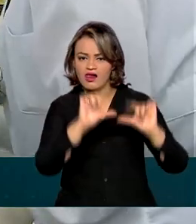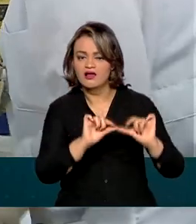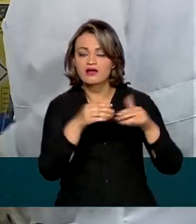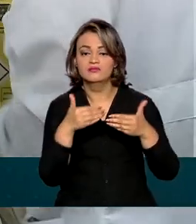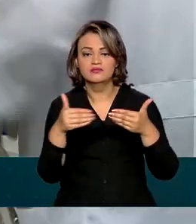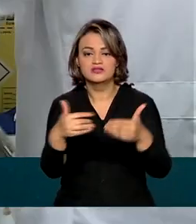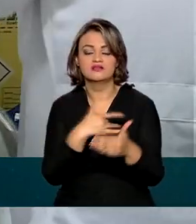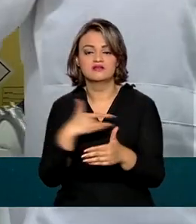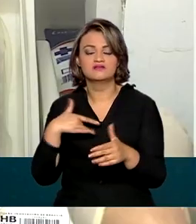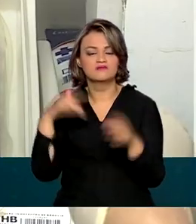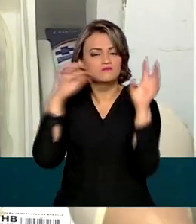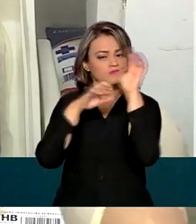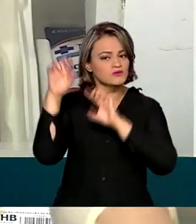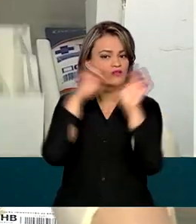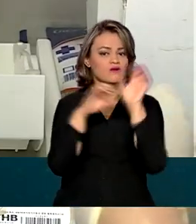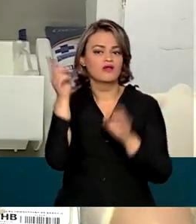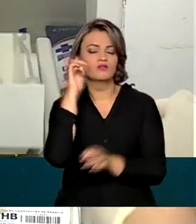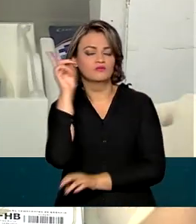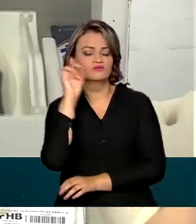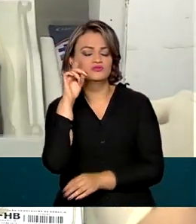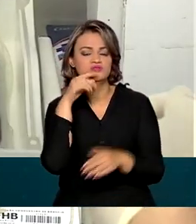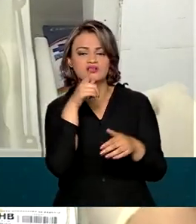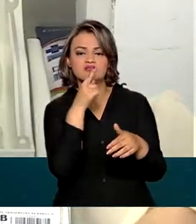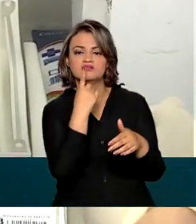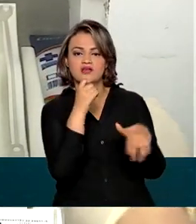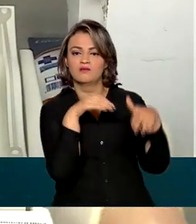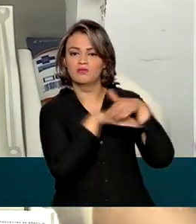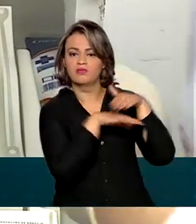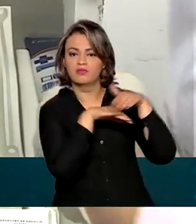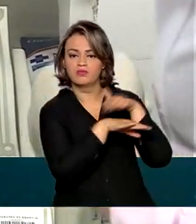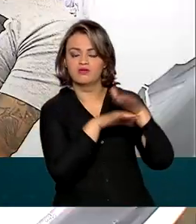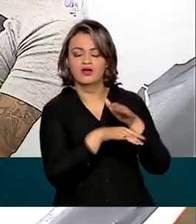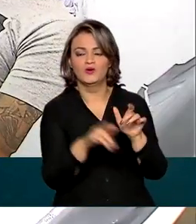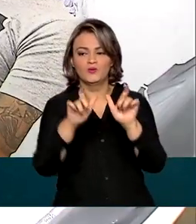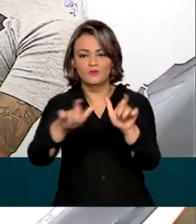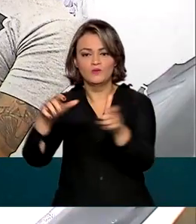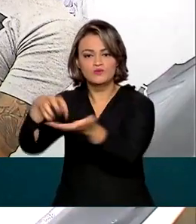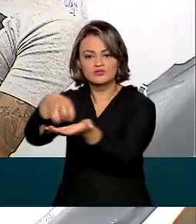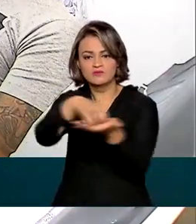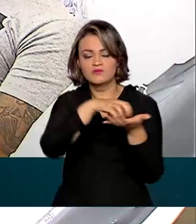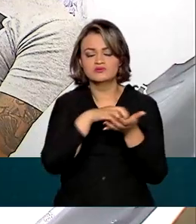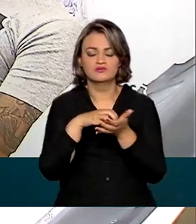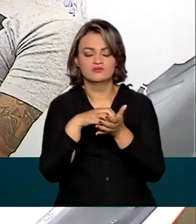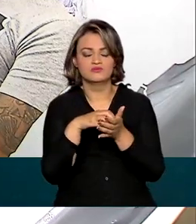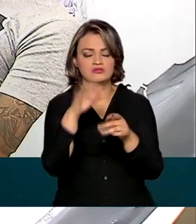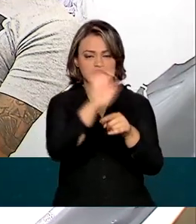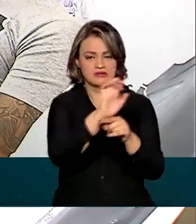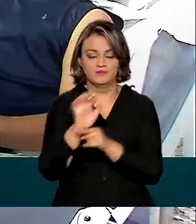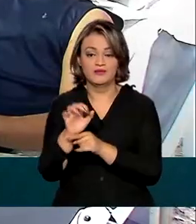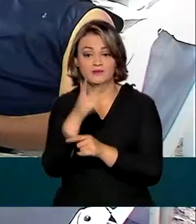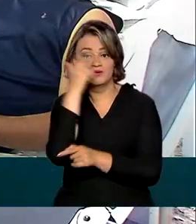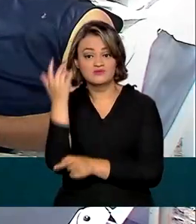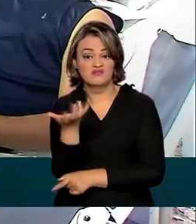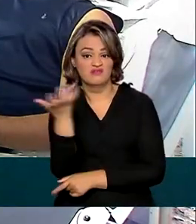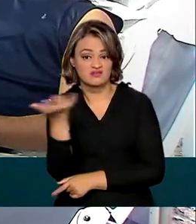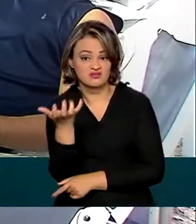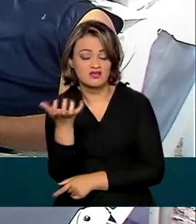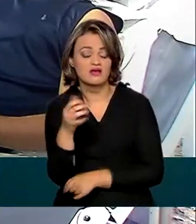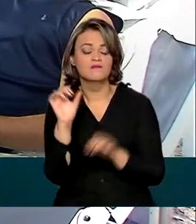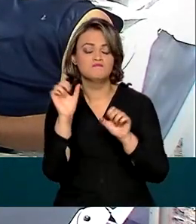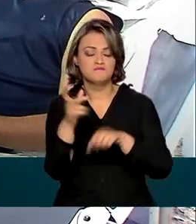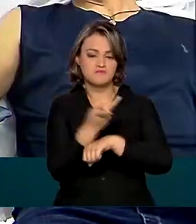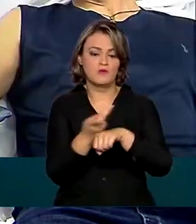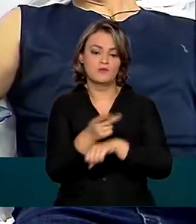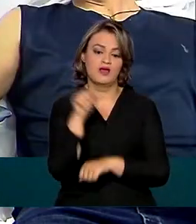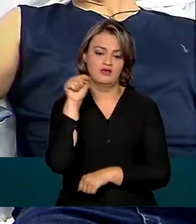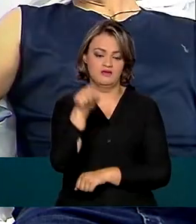o Ministério da Saúde monitora diariamente os estoques de sangue nos hemocentros dos estados. E pra quem quiser doar sangue, é só procurar